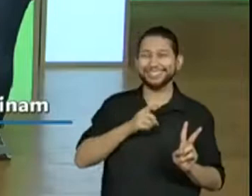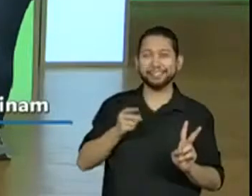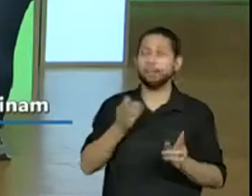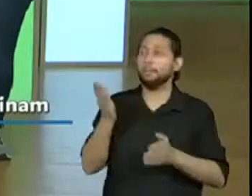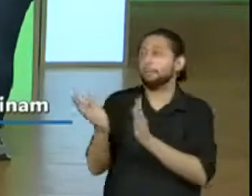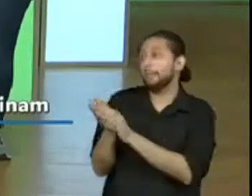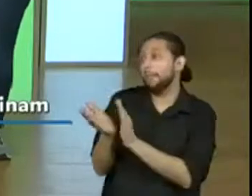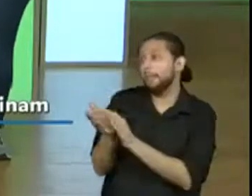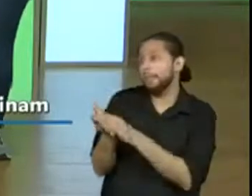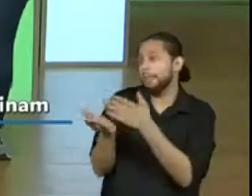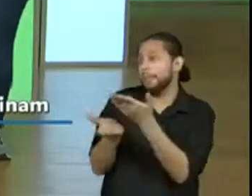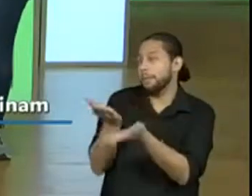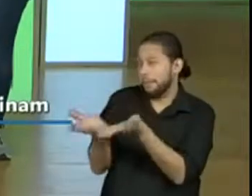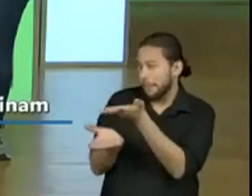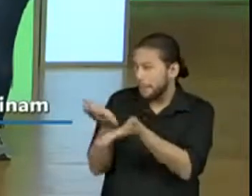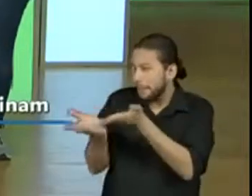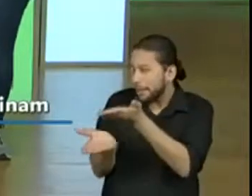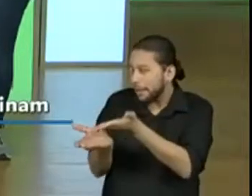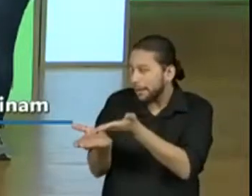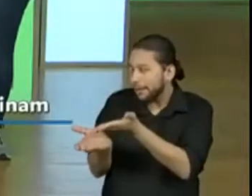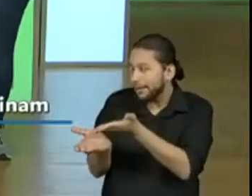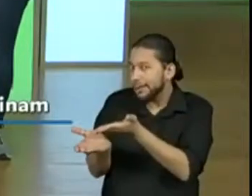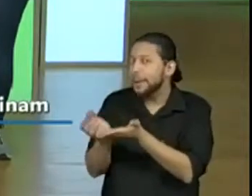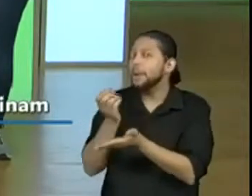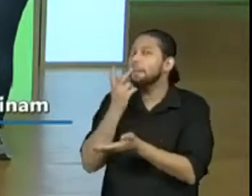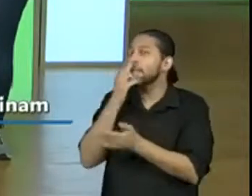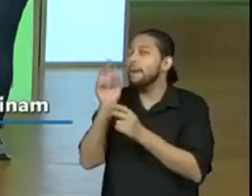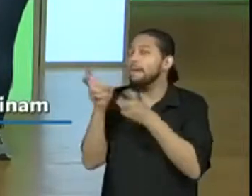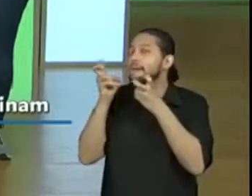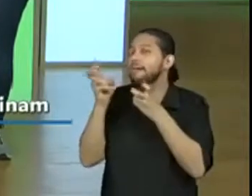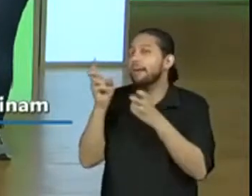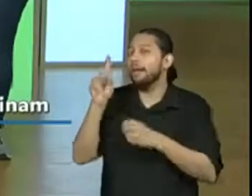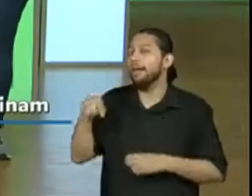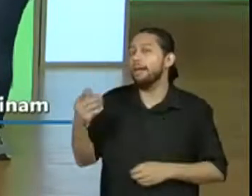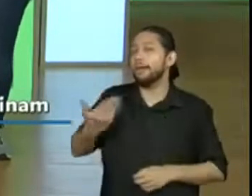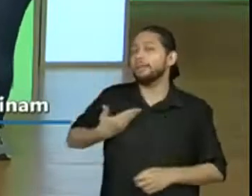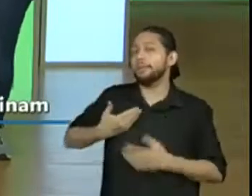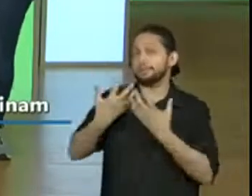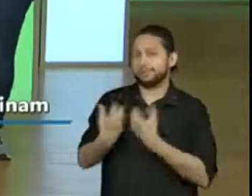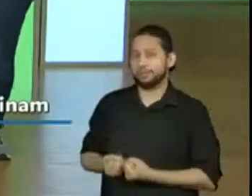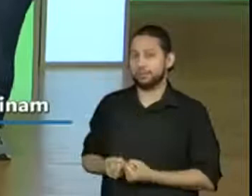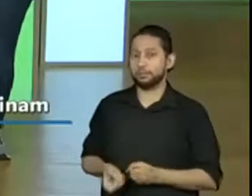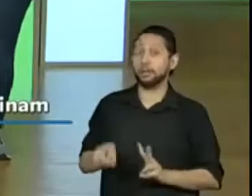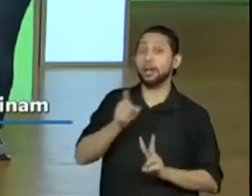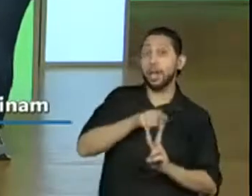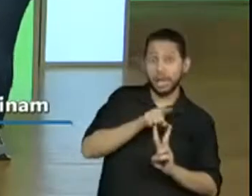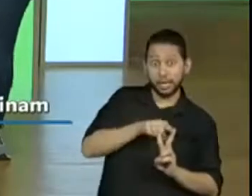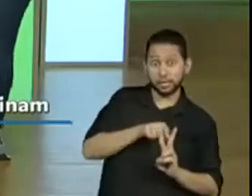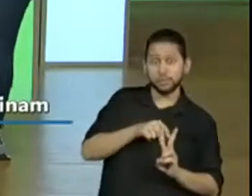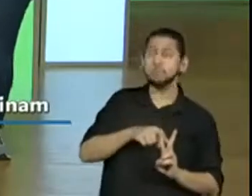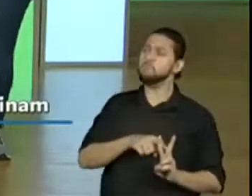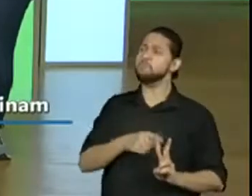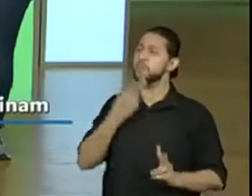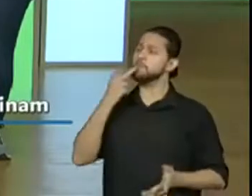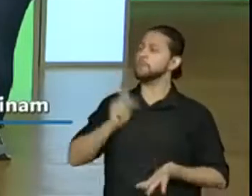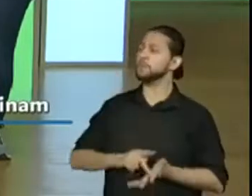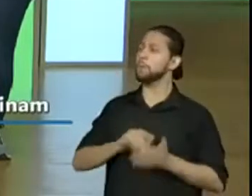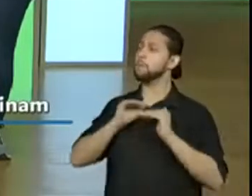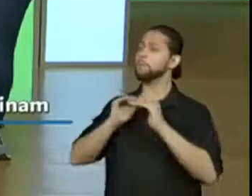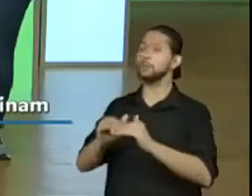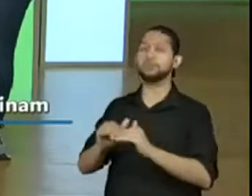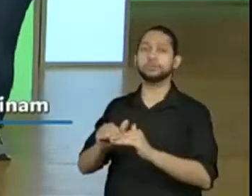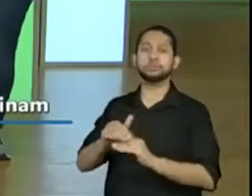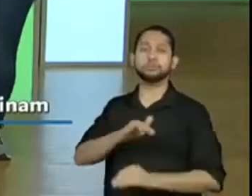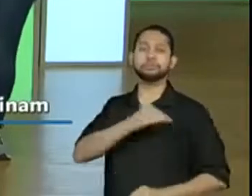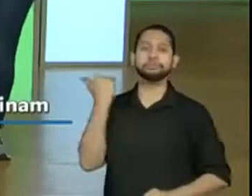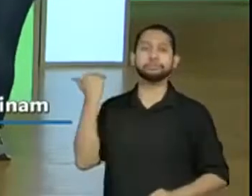macacos. Então depende também do ângulo que você vê a história, né? Legal. Muito bem. Terceiro ponto, aqui são só algumas